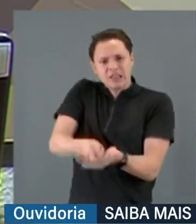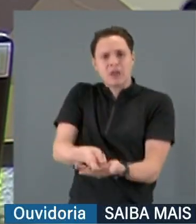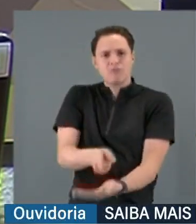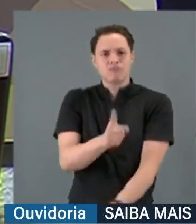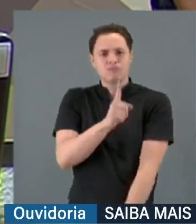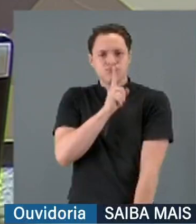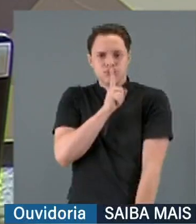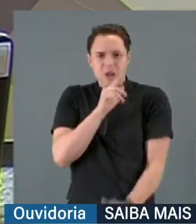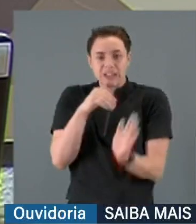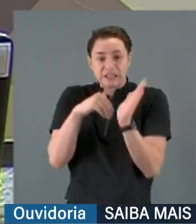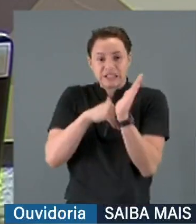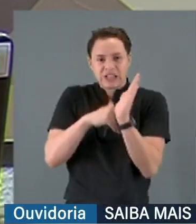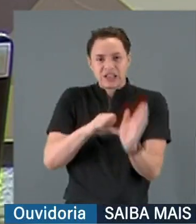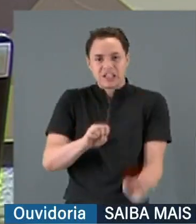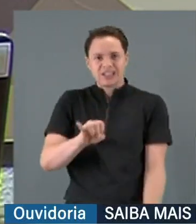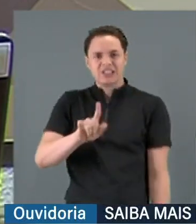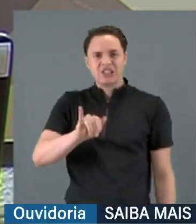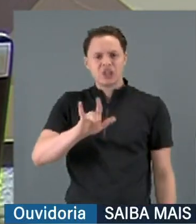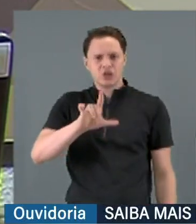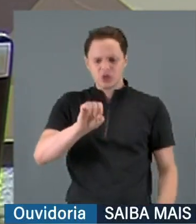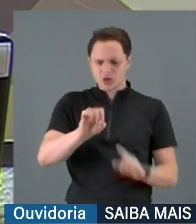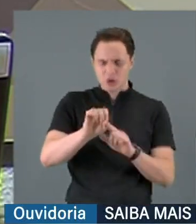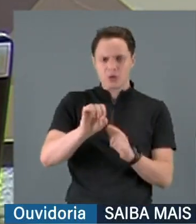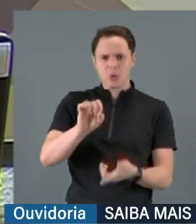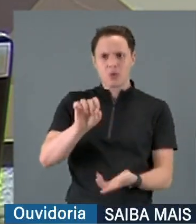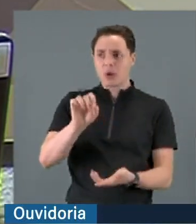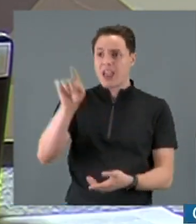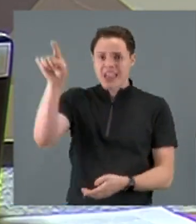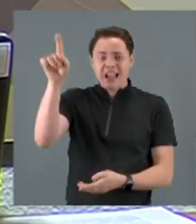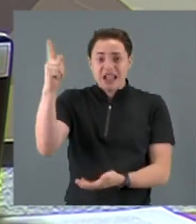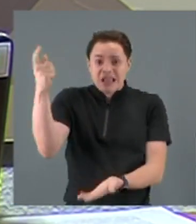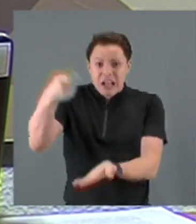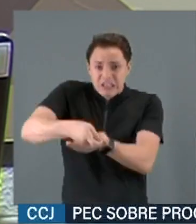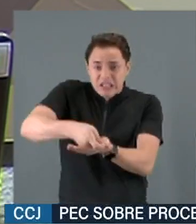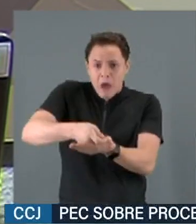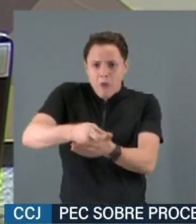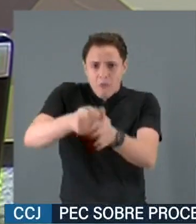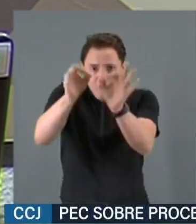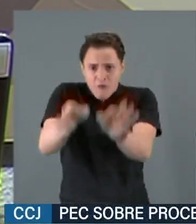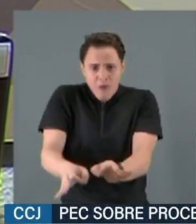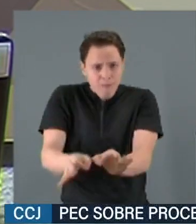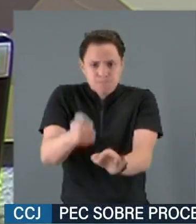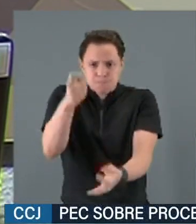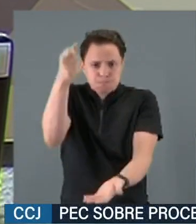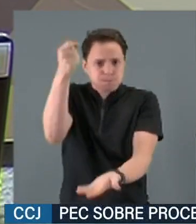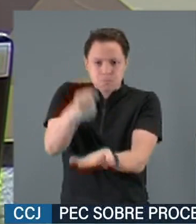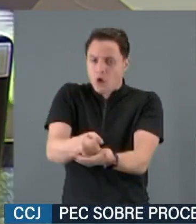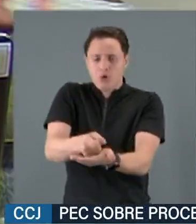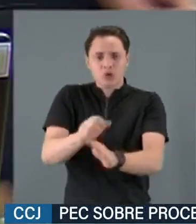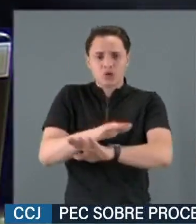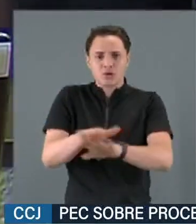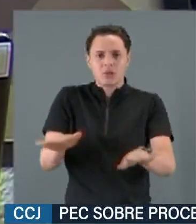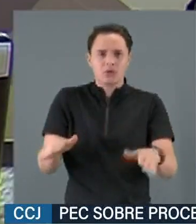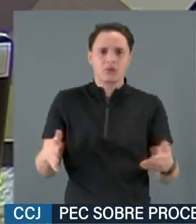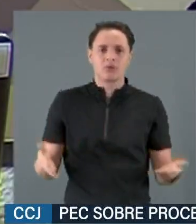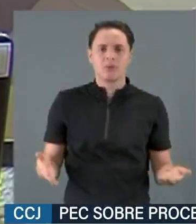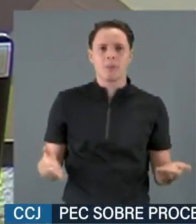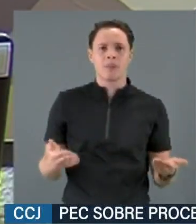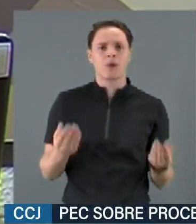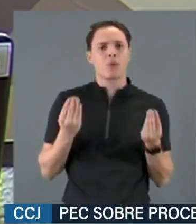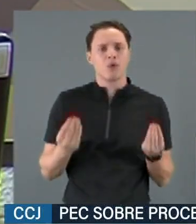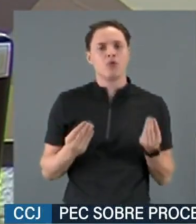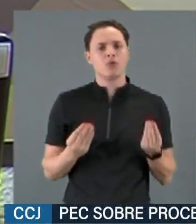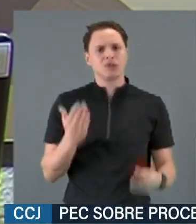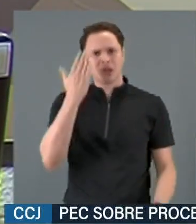que o teor, na verdade, desta decisão, ela é absolutamente limitada. E outra coisa, com a